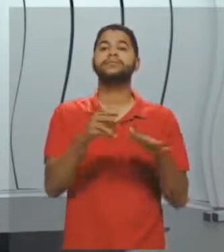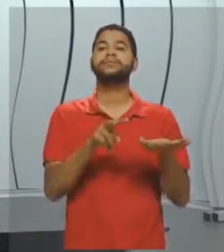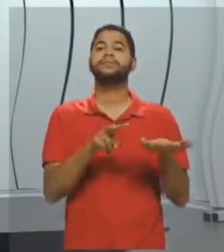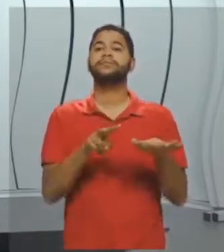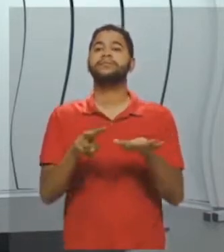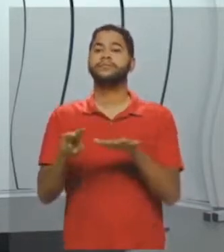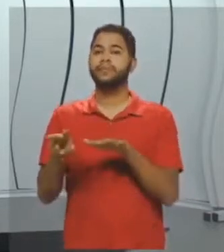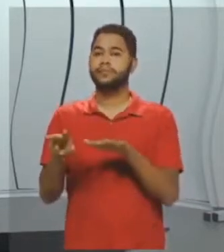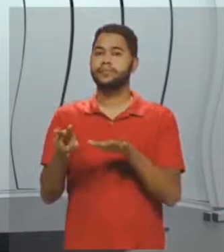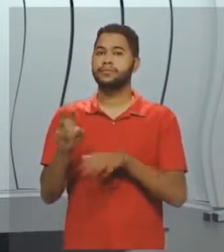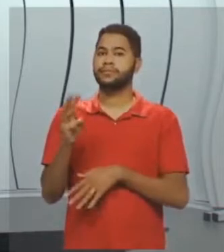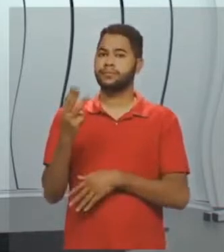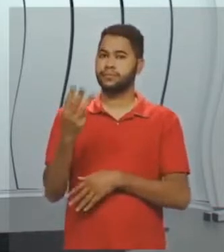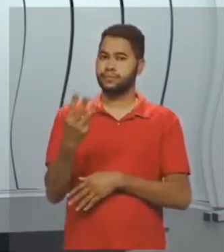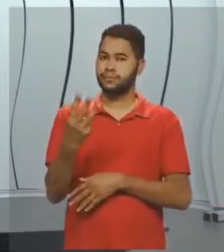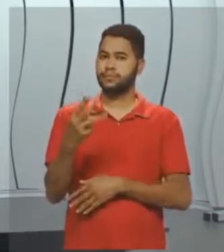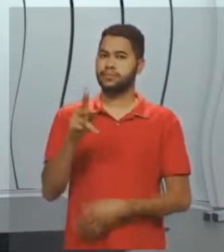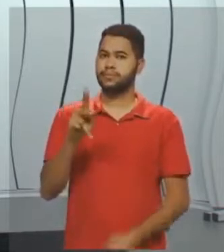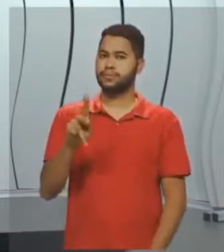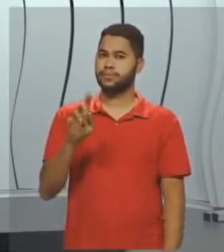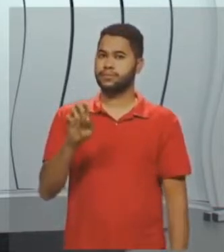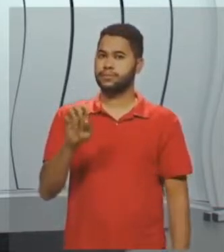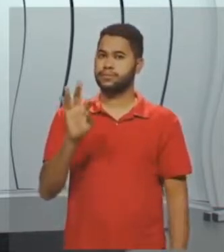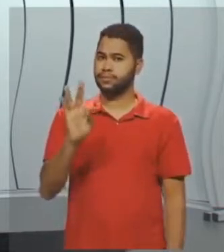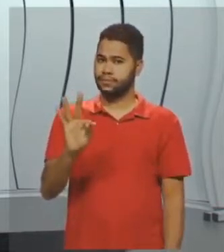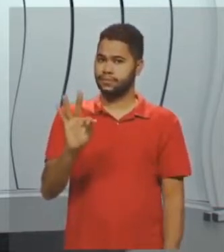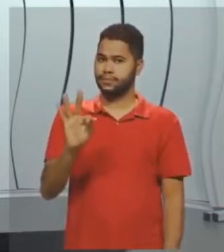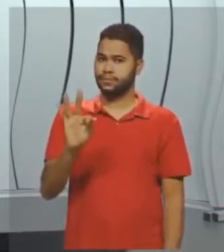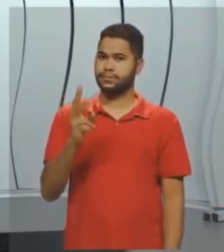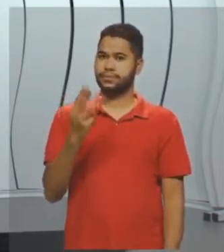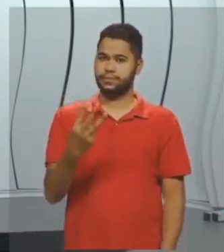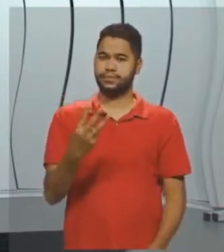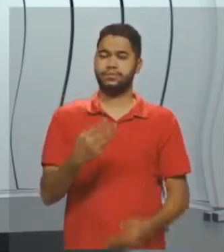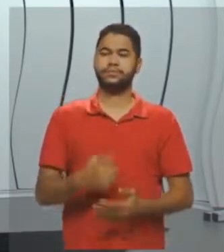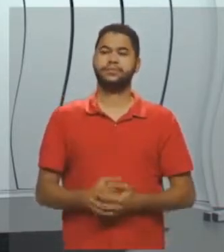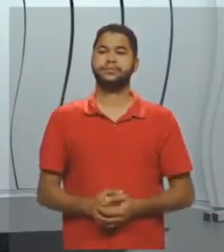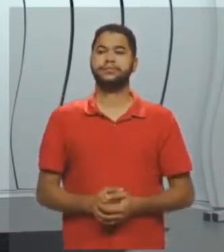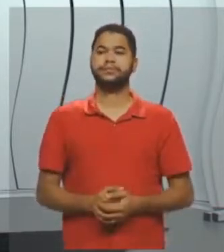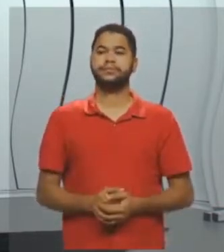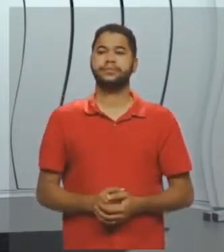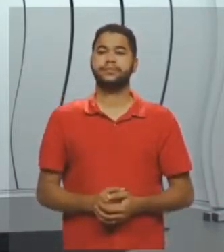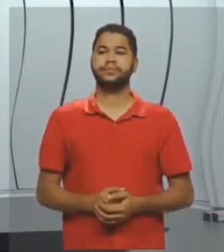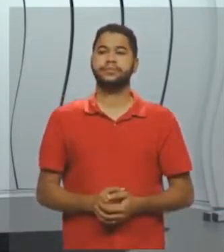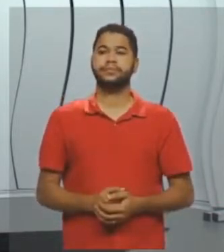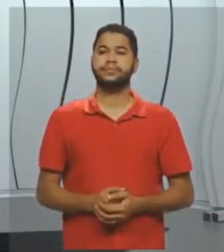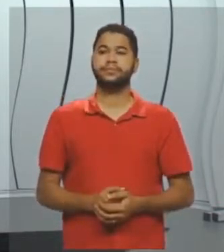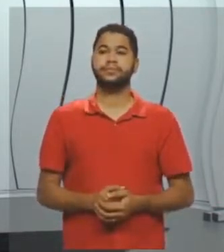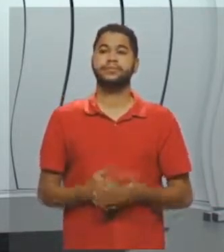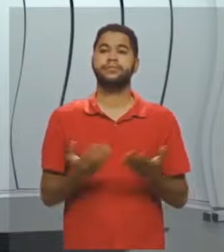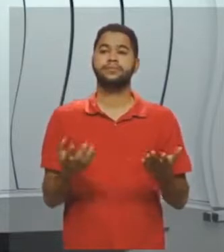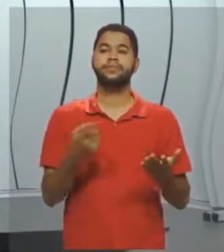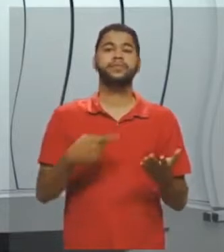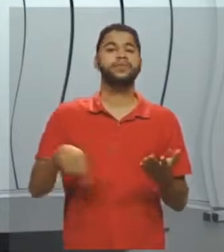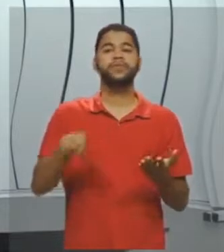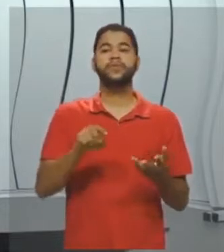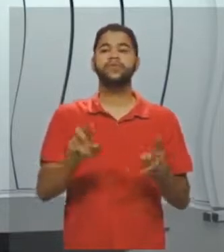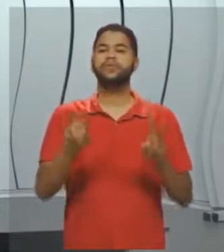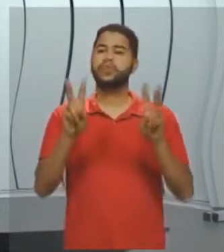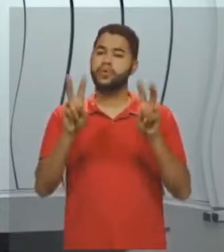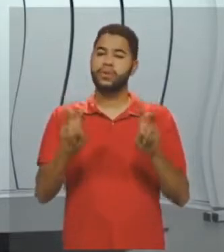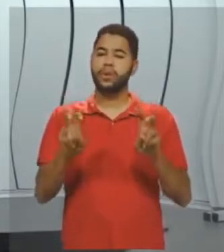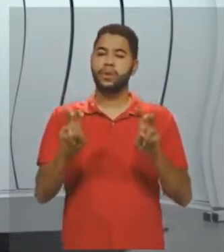3 do PET 3, então a gente vai falar sobre